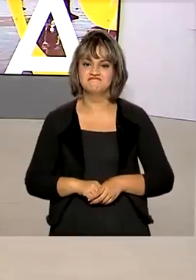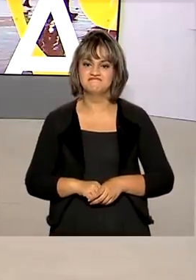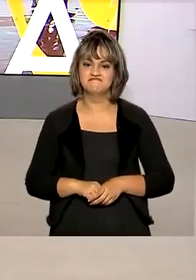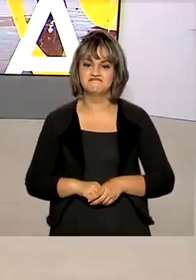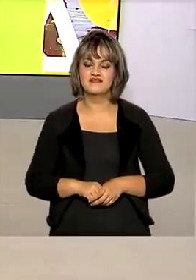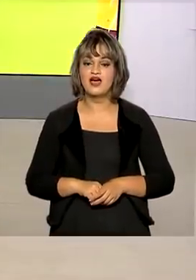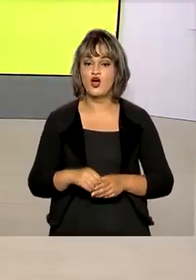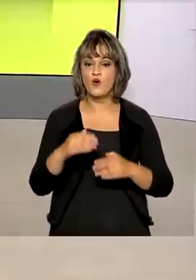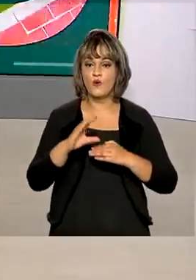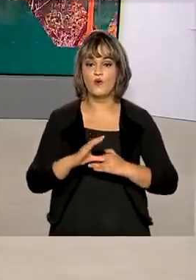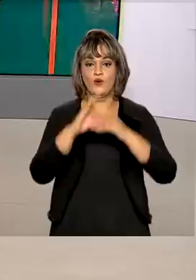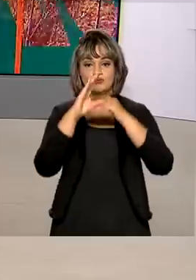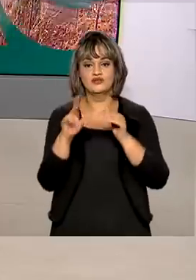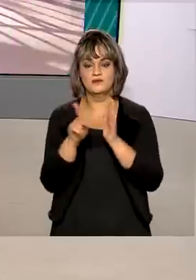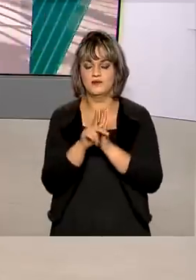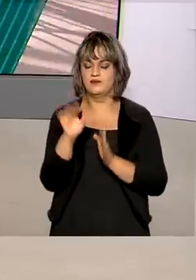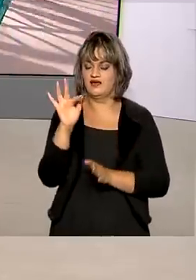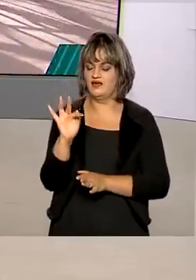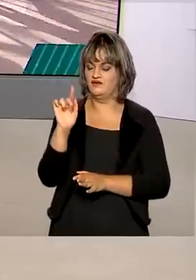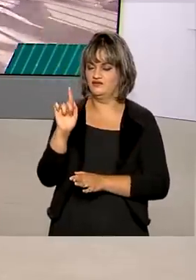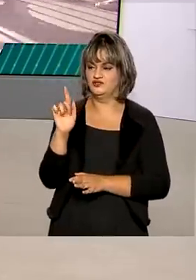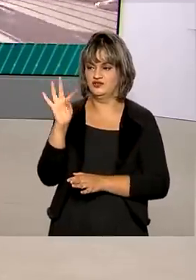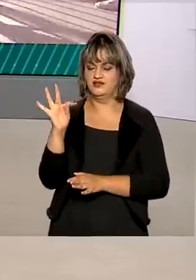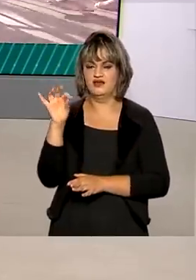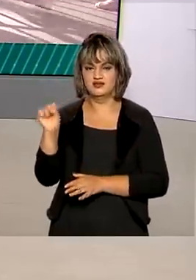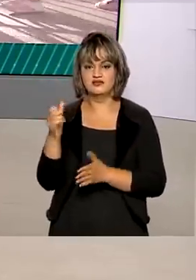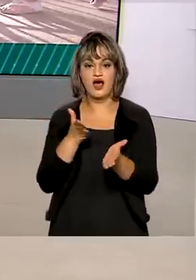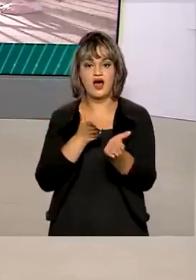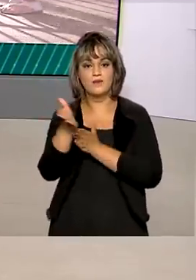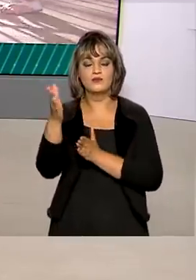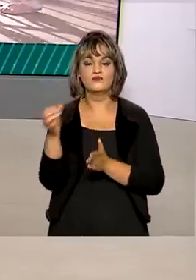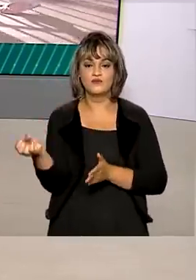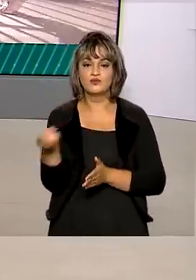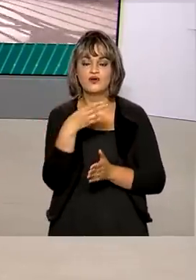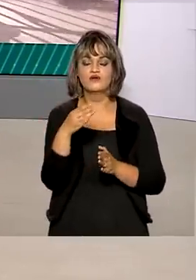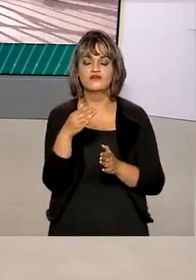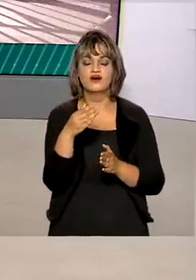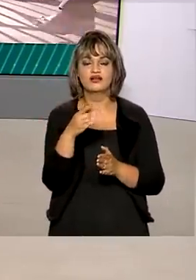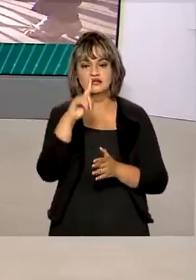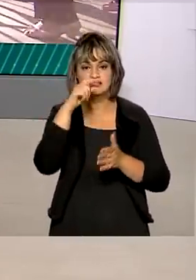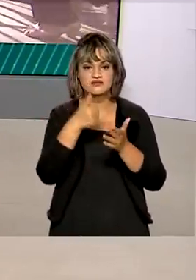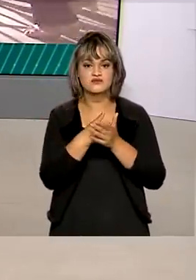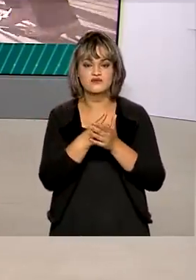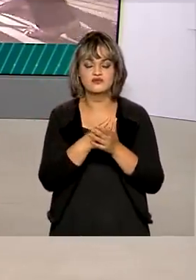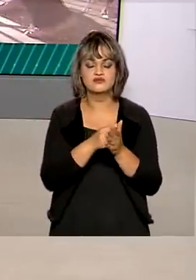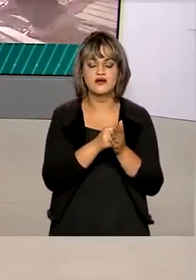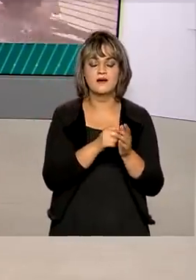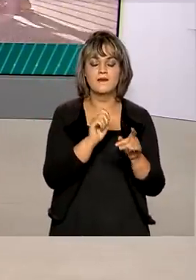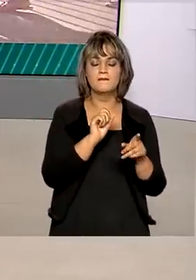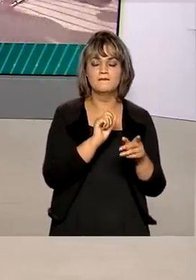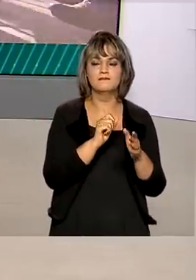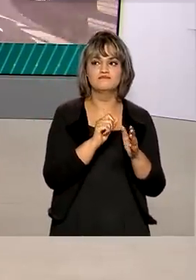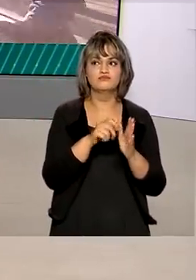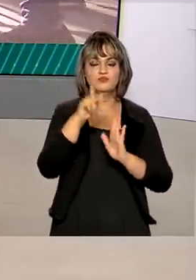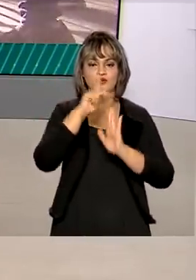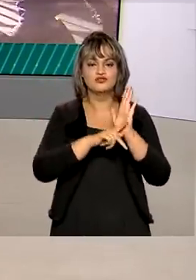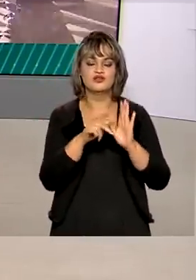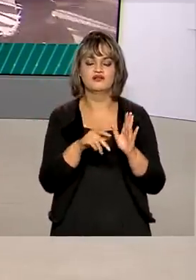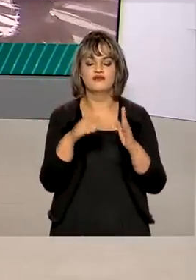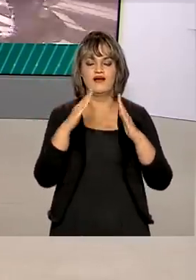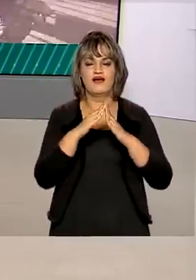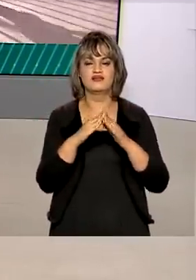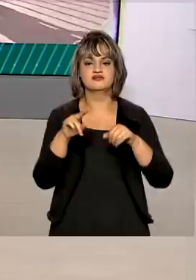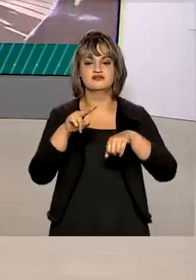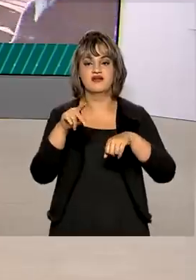E o Conselho Curador do FGTS aprovou novas medidas para financiamentos habitacionais do Casa Verde e Amarela. A